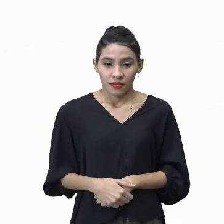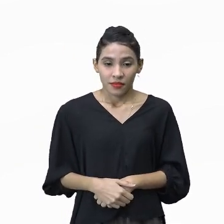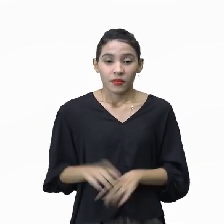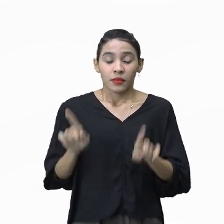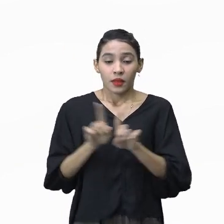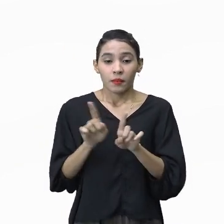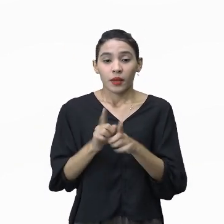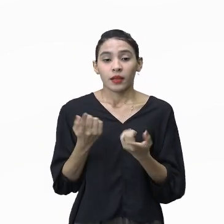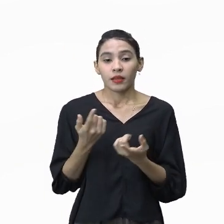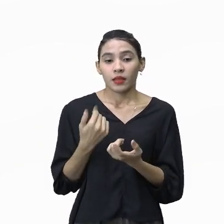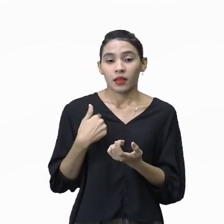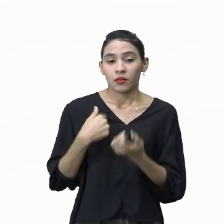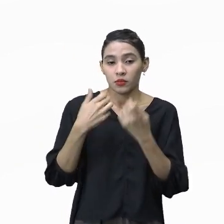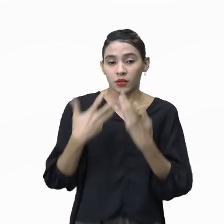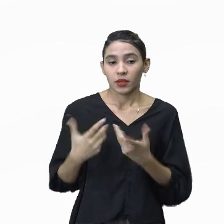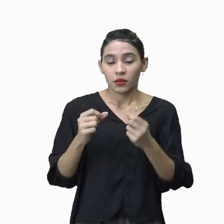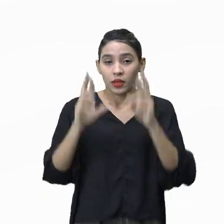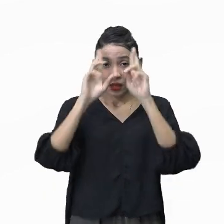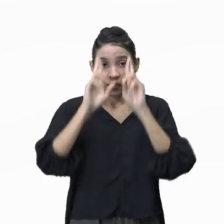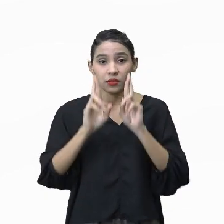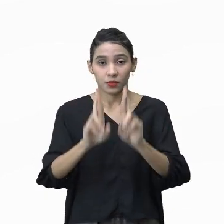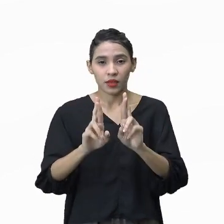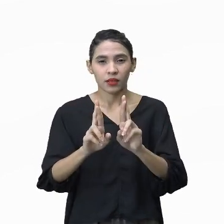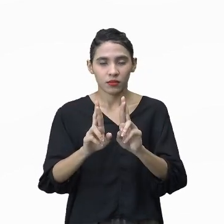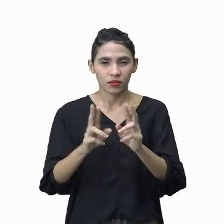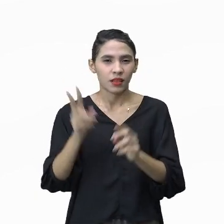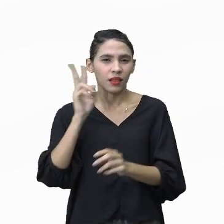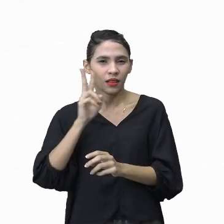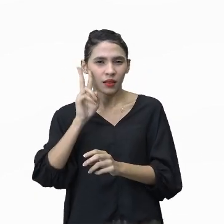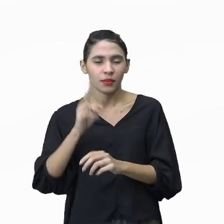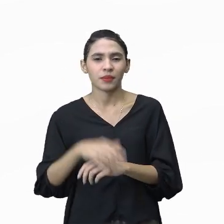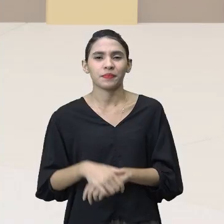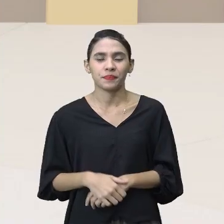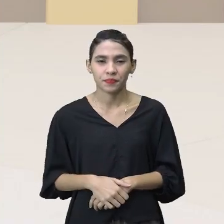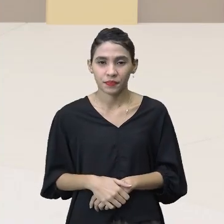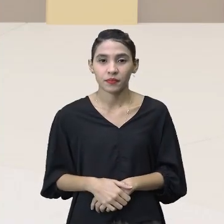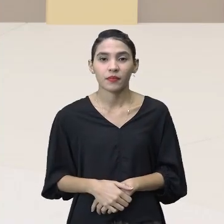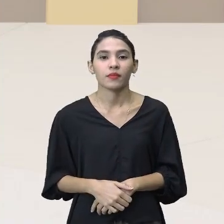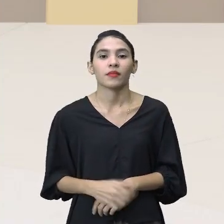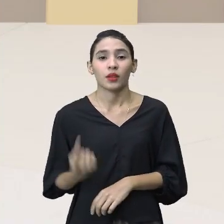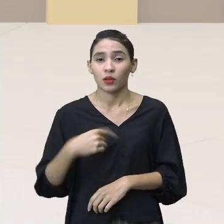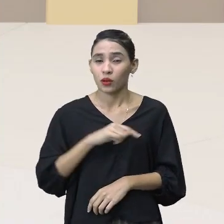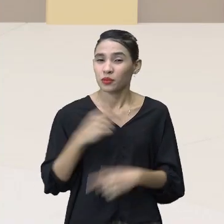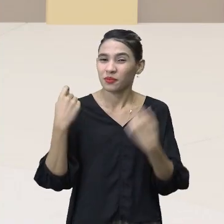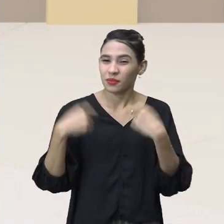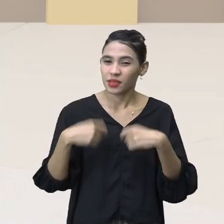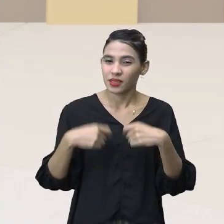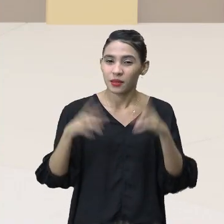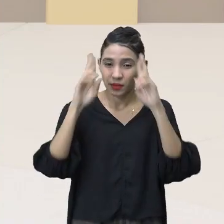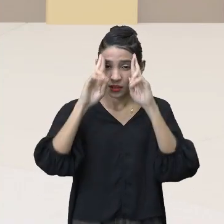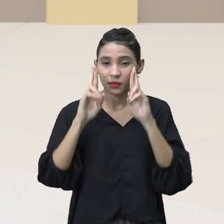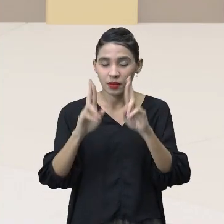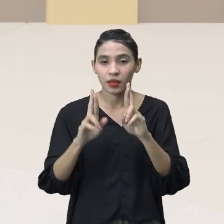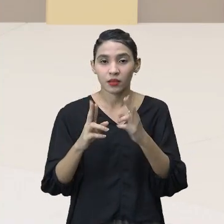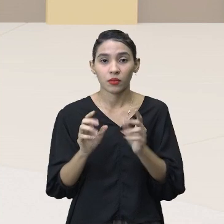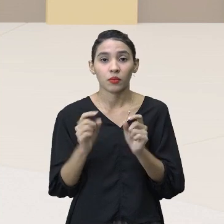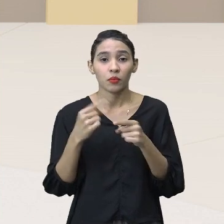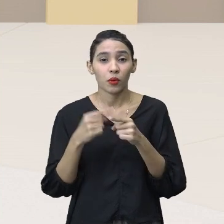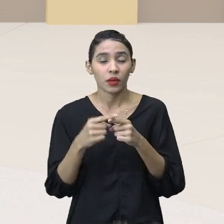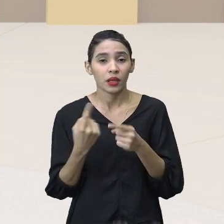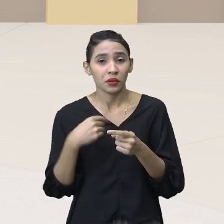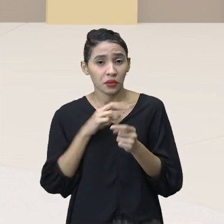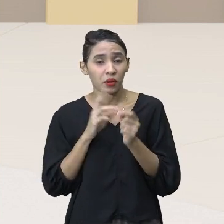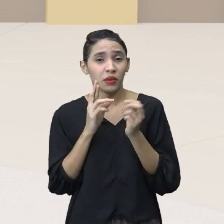que destaquei ali, eu falei sobre o respeito, né, lá atrás, e é preciso ter o respeito, porque olha só, nós podemos